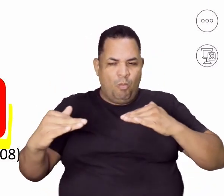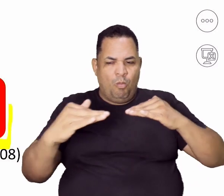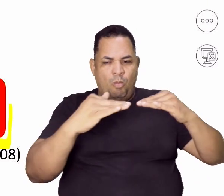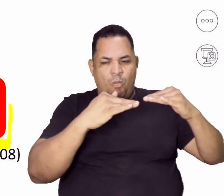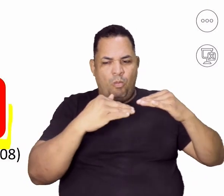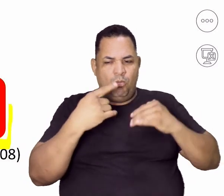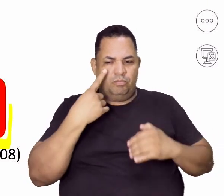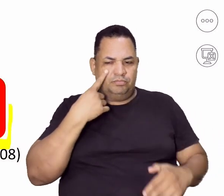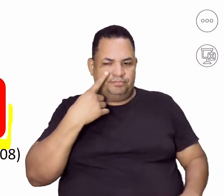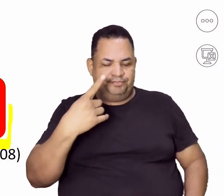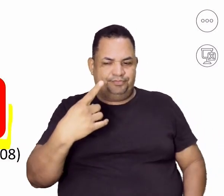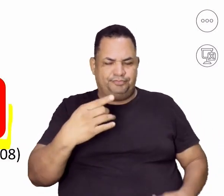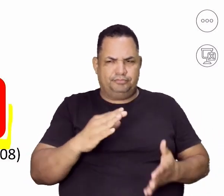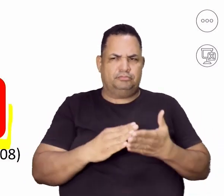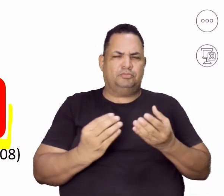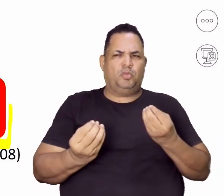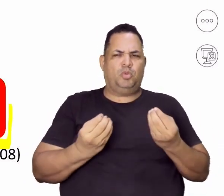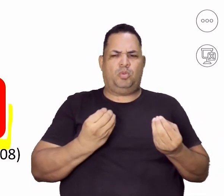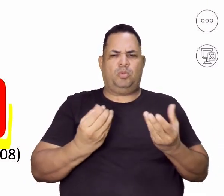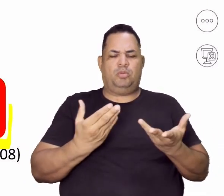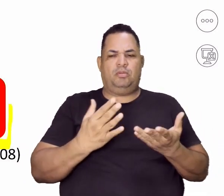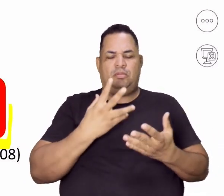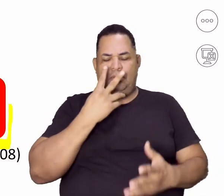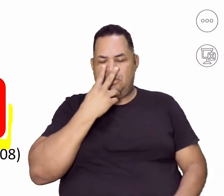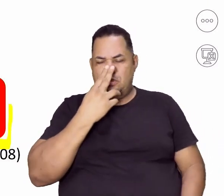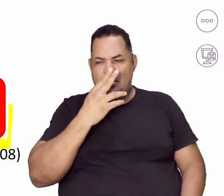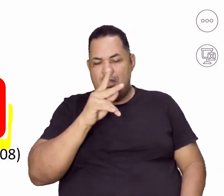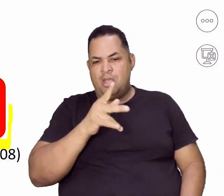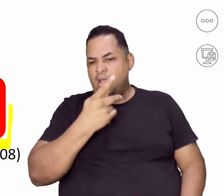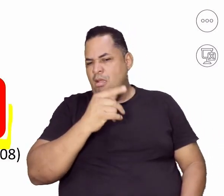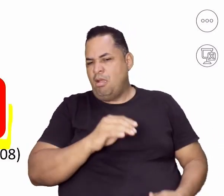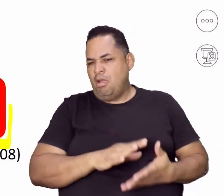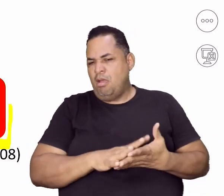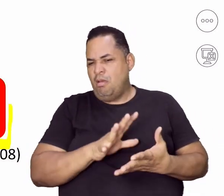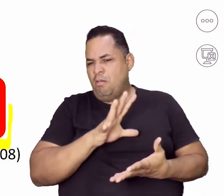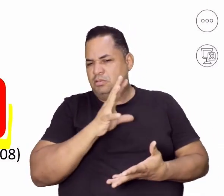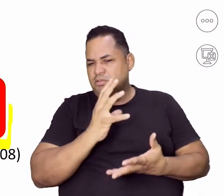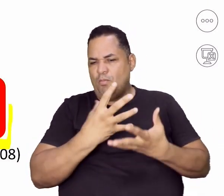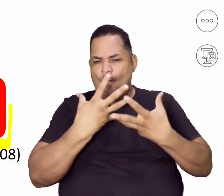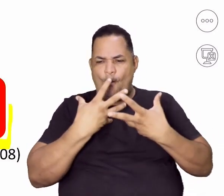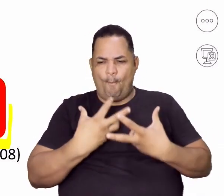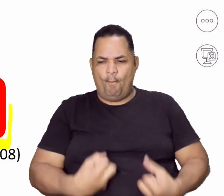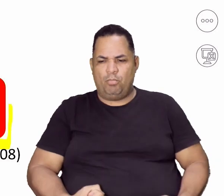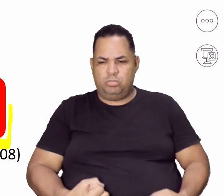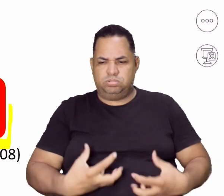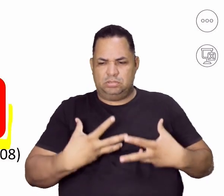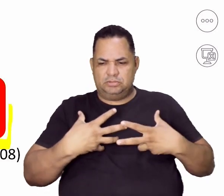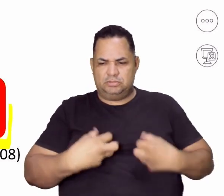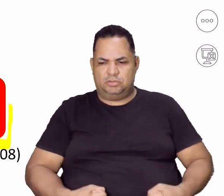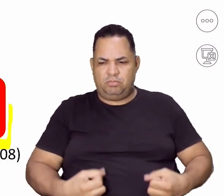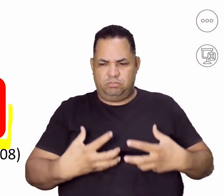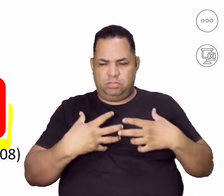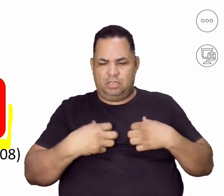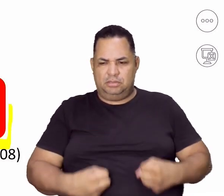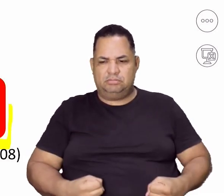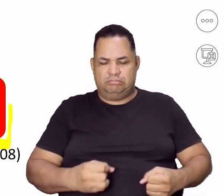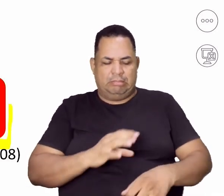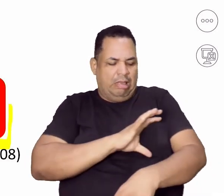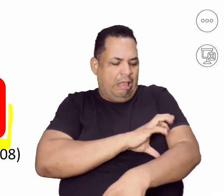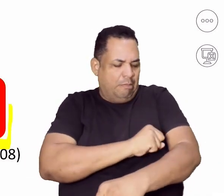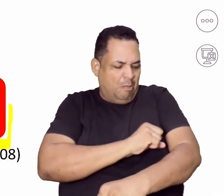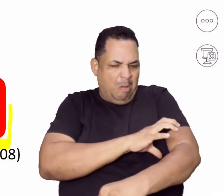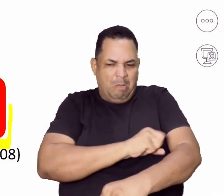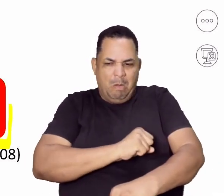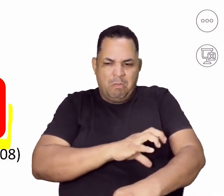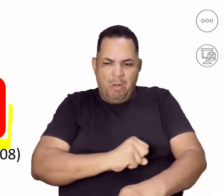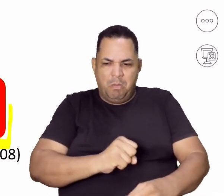você observa e fala assim, nossa, parece que aquela pessoa foi sugada, subtraída ali, toda a sua musculatura.